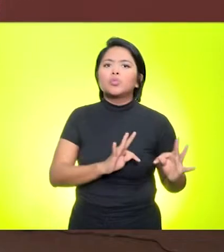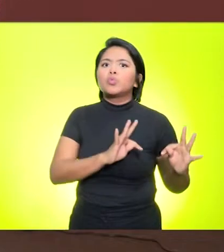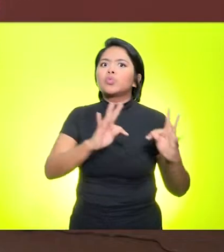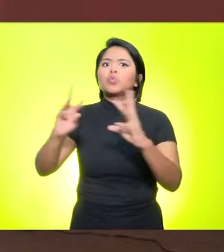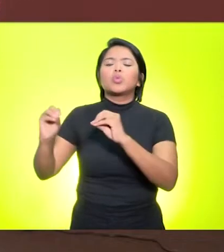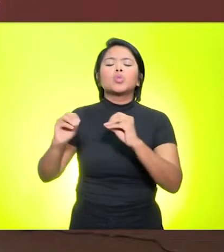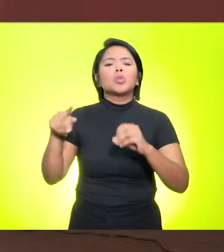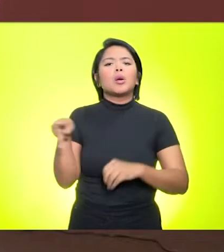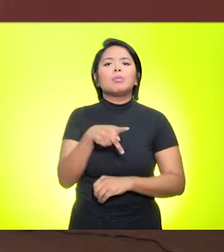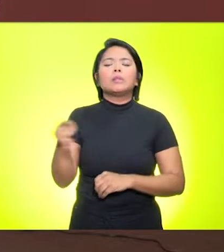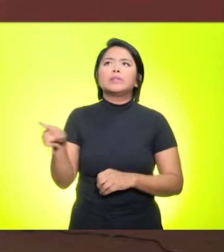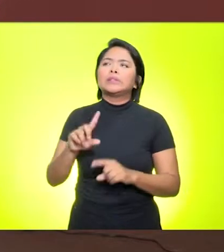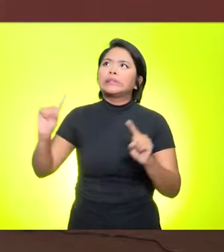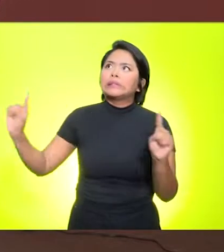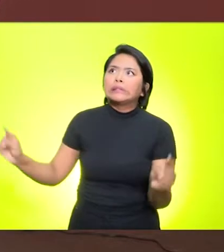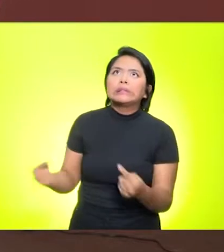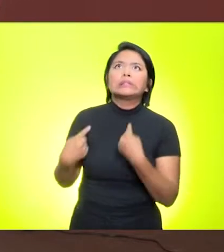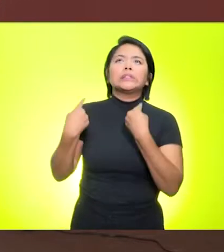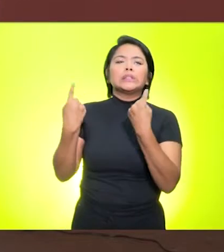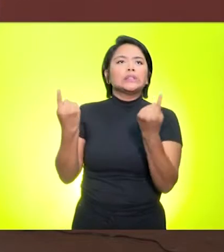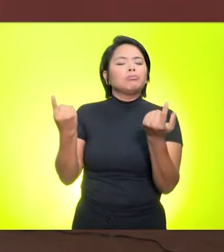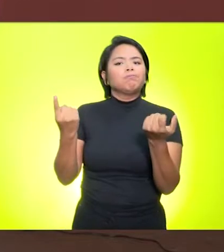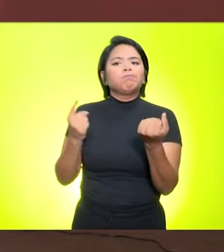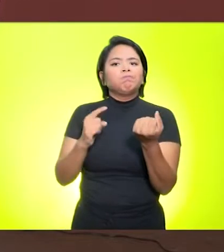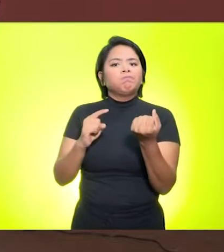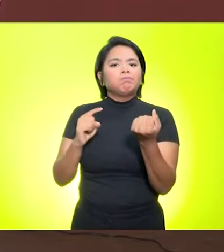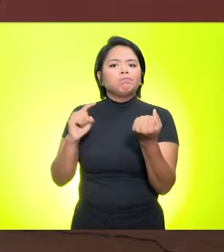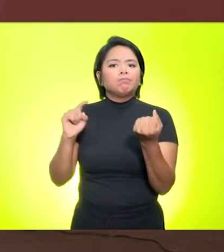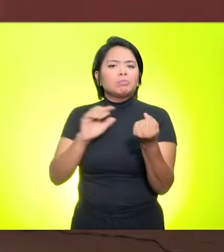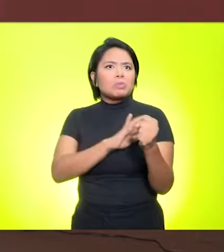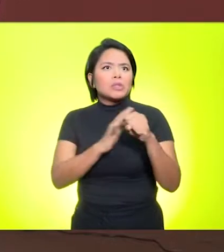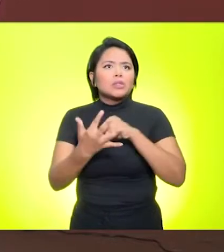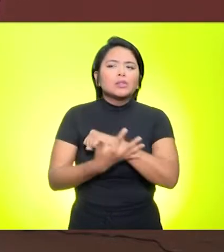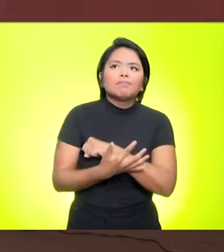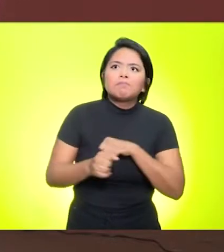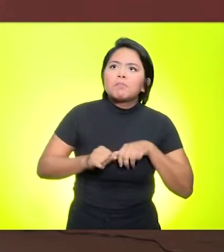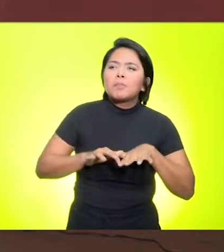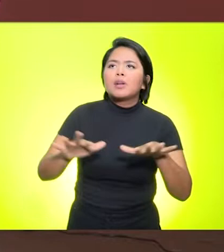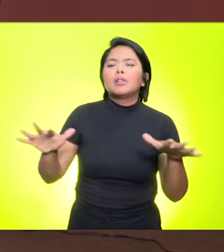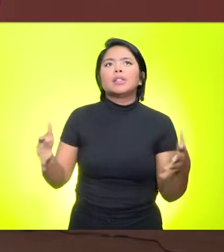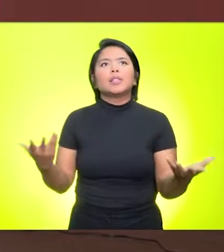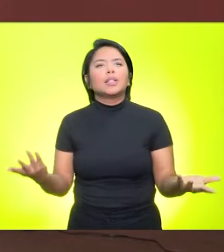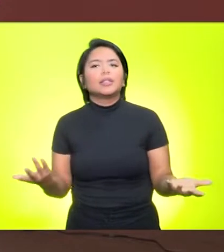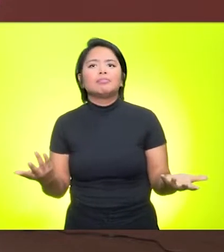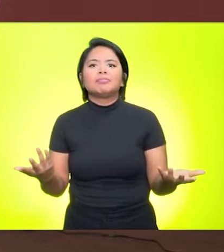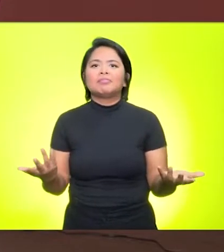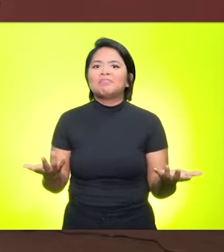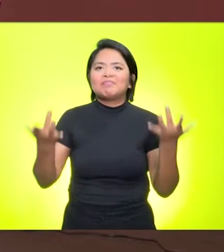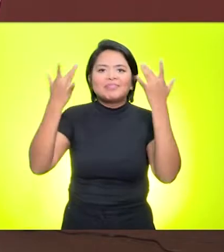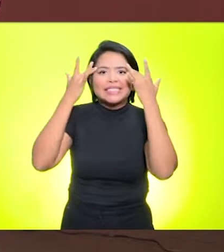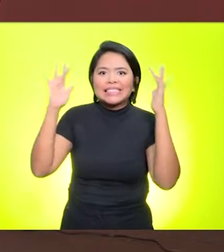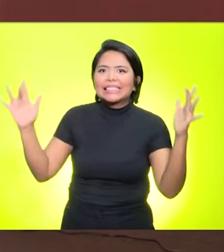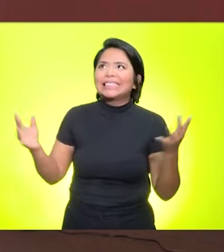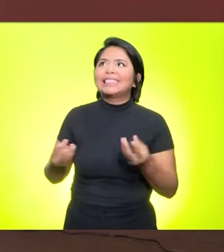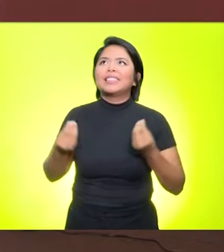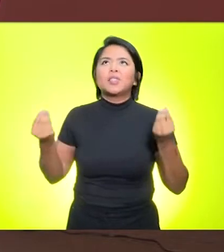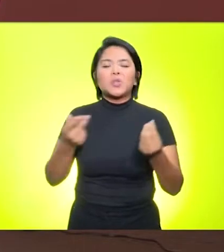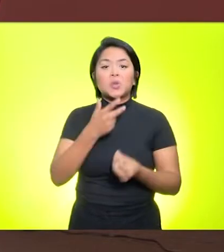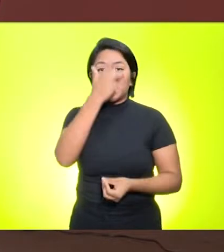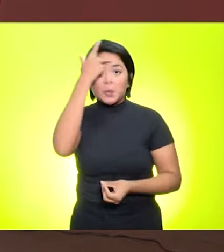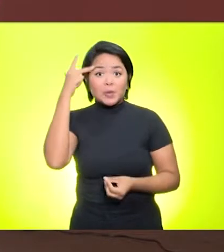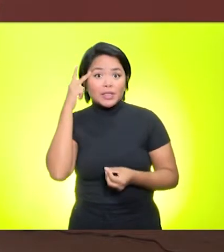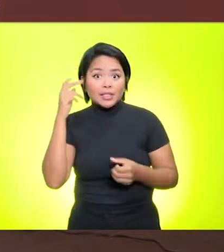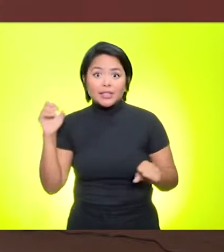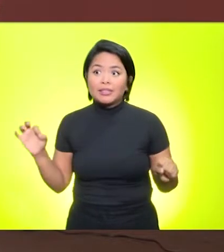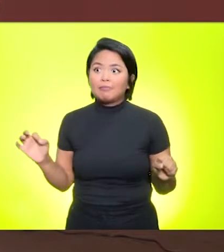aí desafiados em função da pandemia. Ou seja, veio uma pandemia não esperada e os professores não